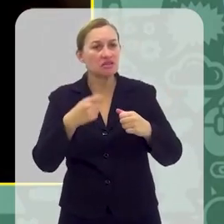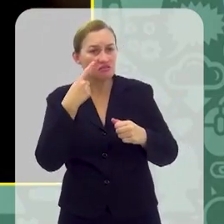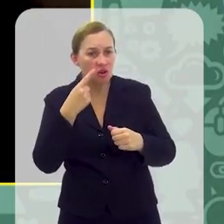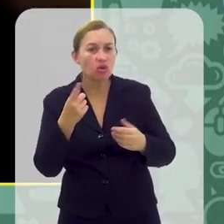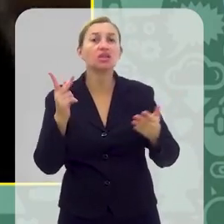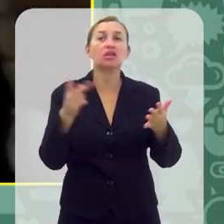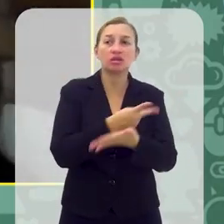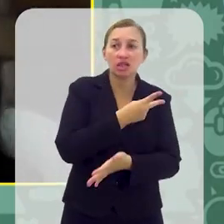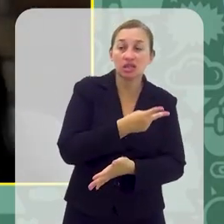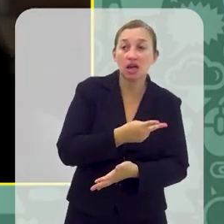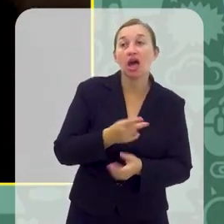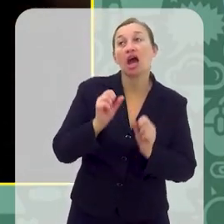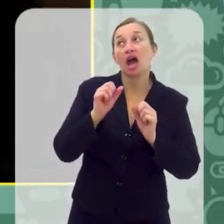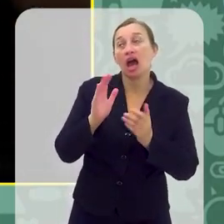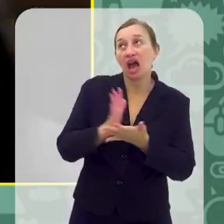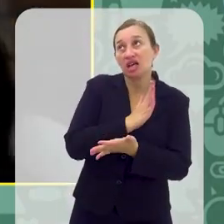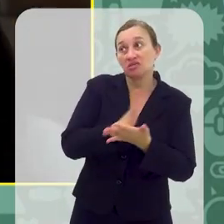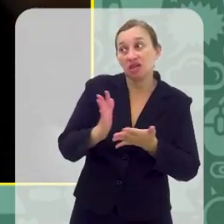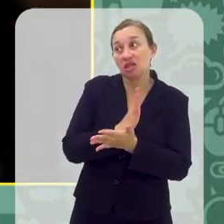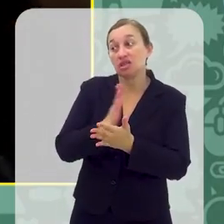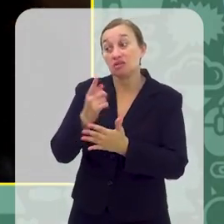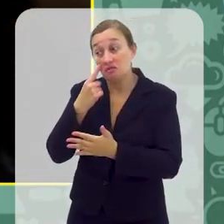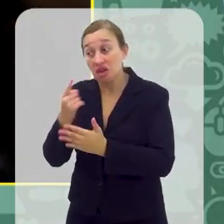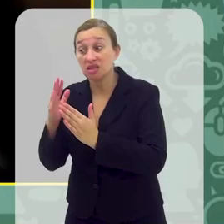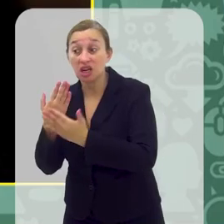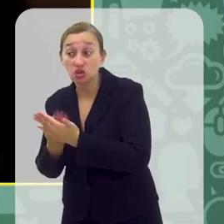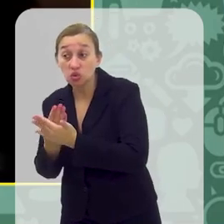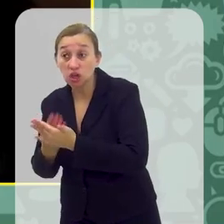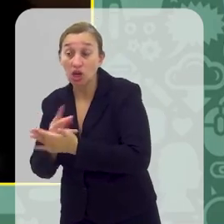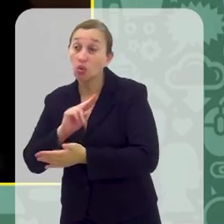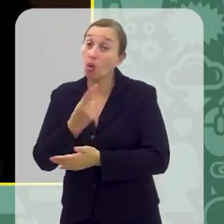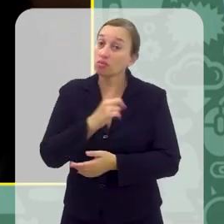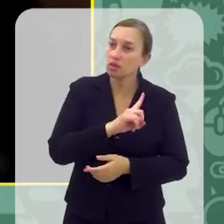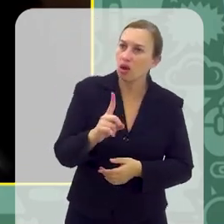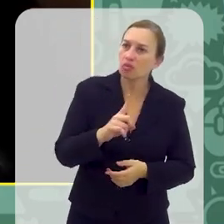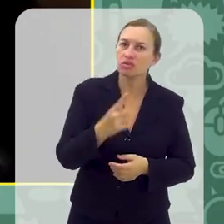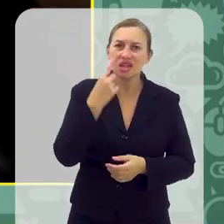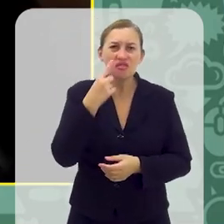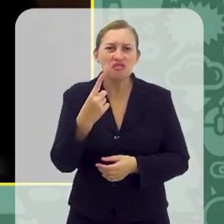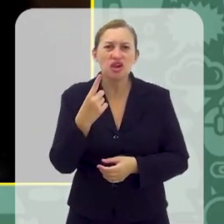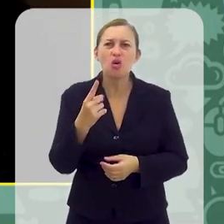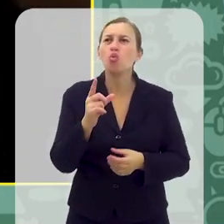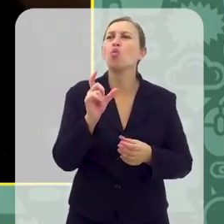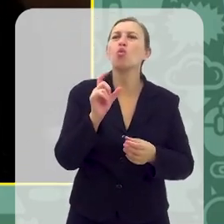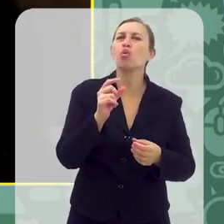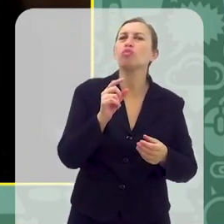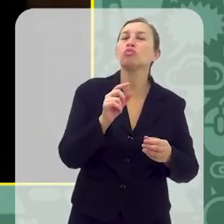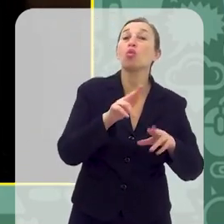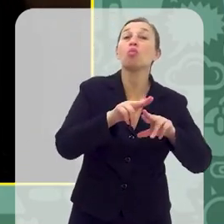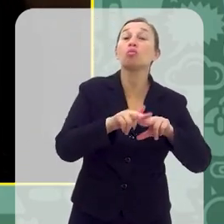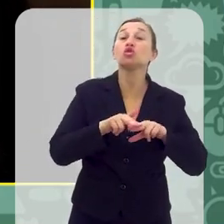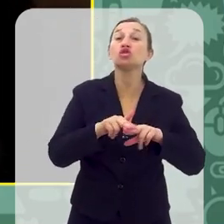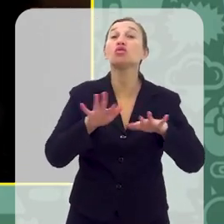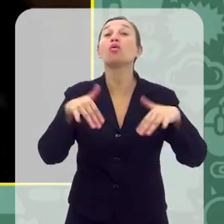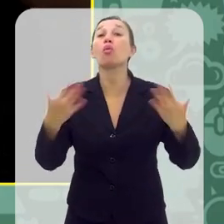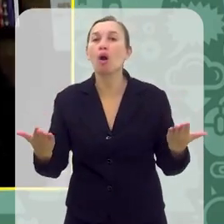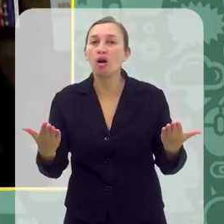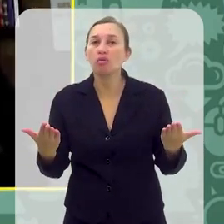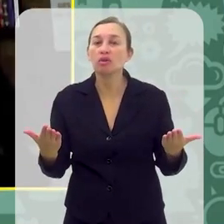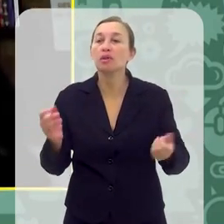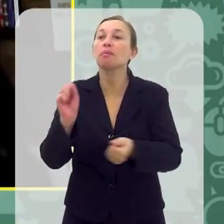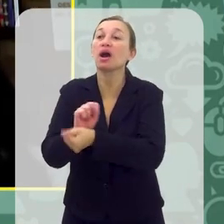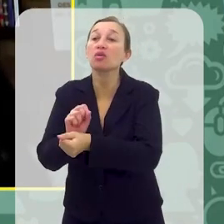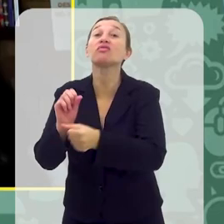o que ele está consumindo, né? Porque às está estudando, está trabalhando, né? Mas olhar para esse cenário, né? Do que está deixando de fazer, que